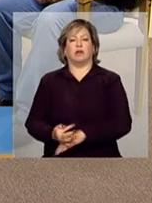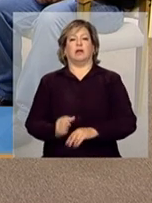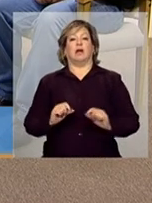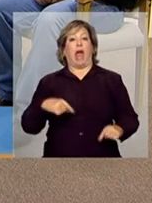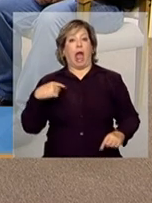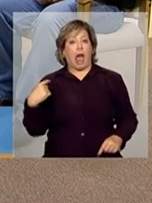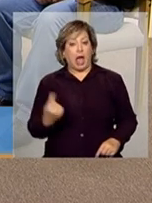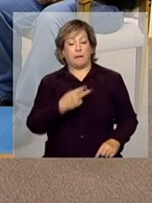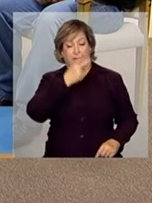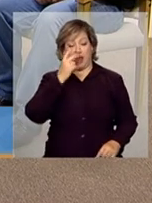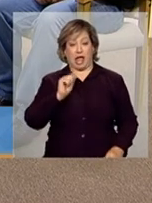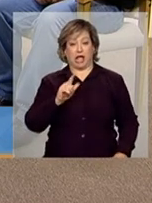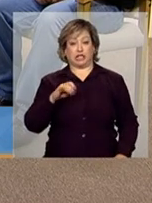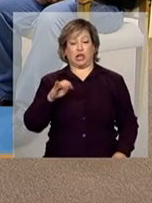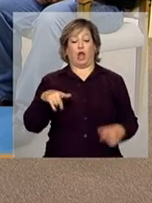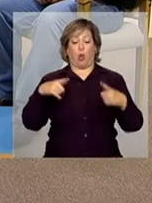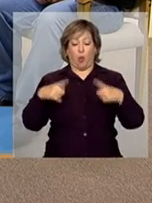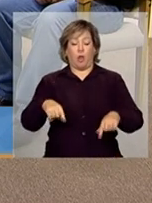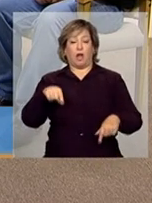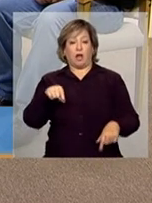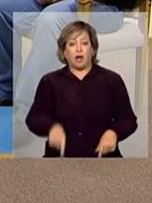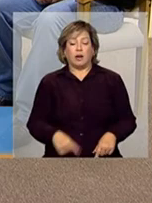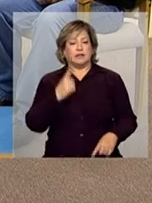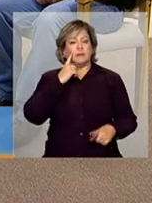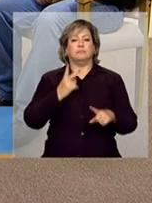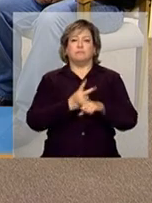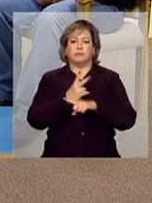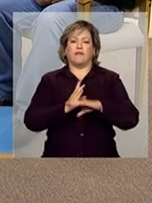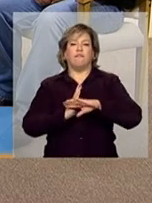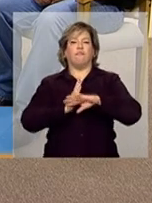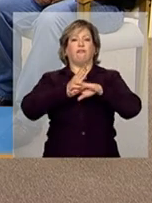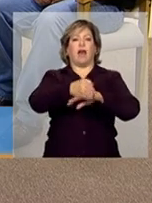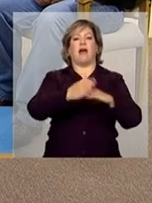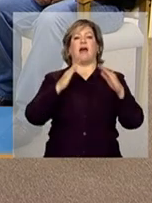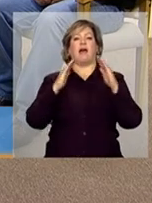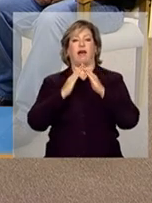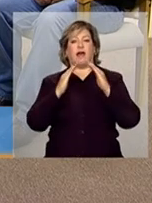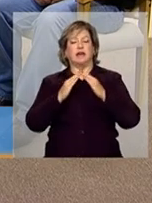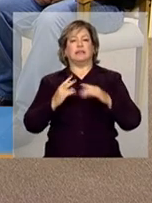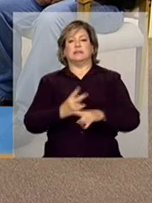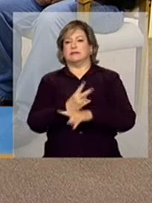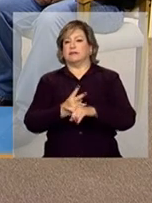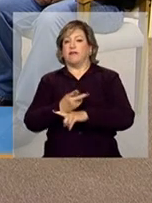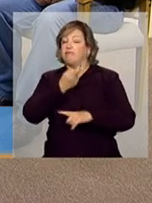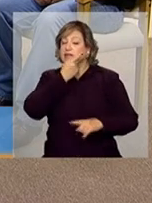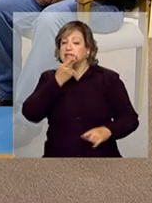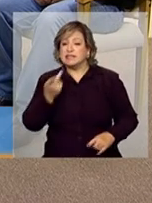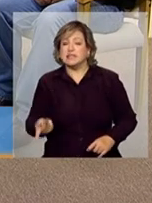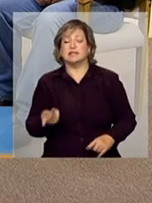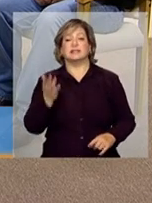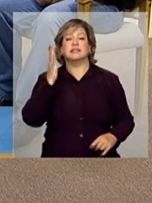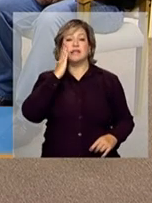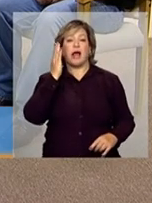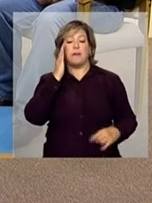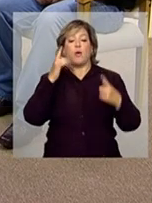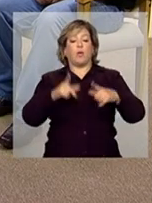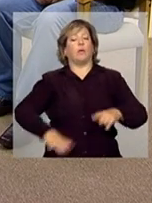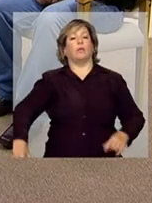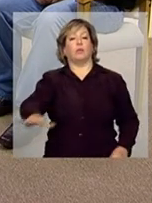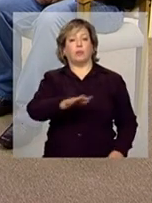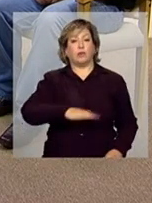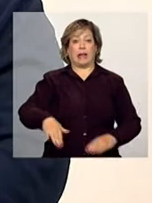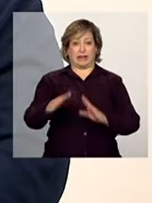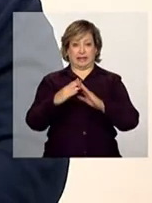agentes locais, o poder público local procura pela busca ativa fazer uma visita naquele território, naquele